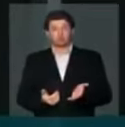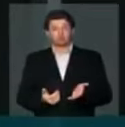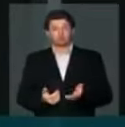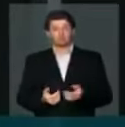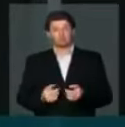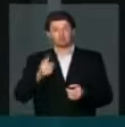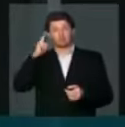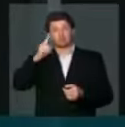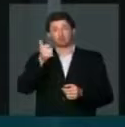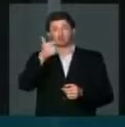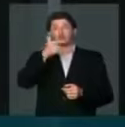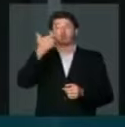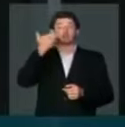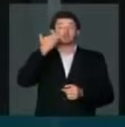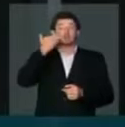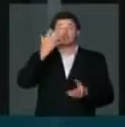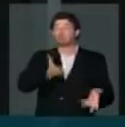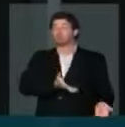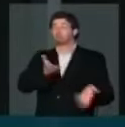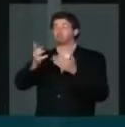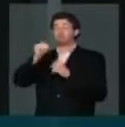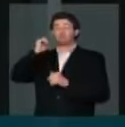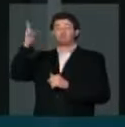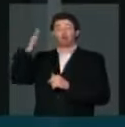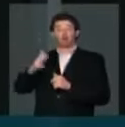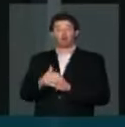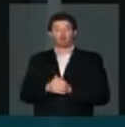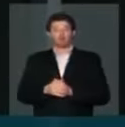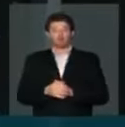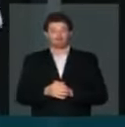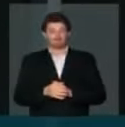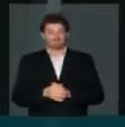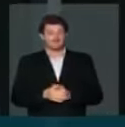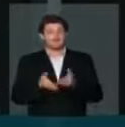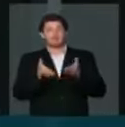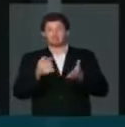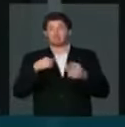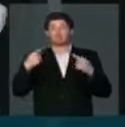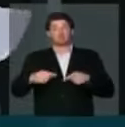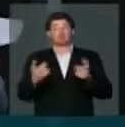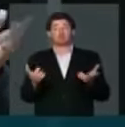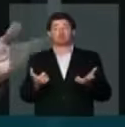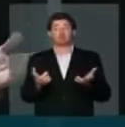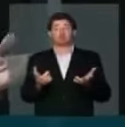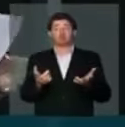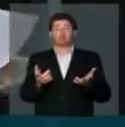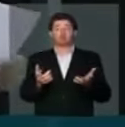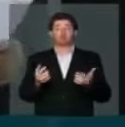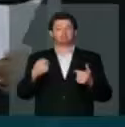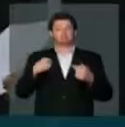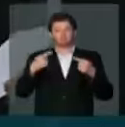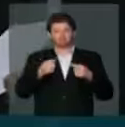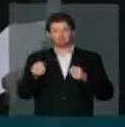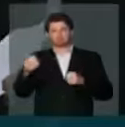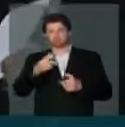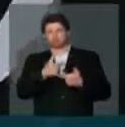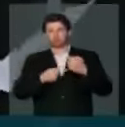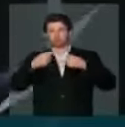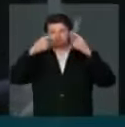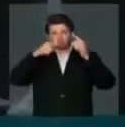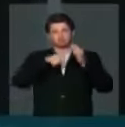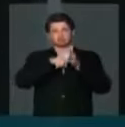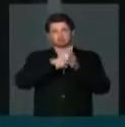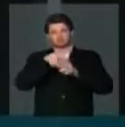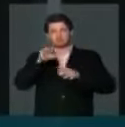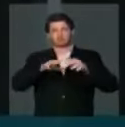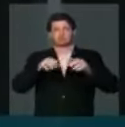eles mandaram doze bilhões de remessas de lucro para o exterior. É isso que eu sou contra. Não contra a inovação e o